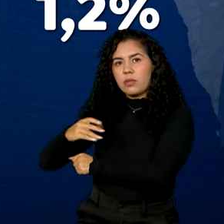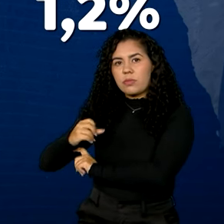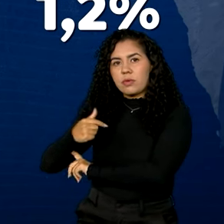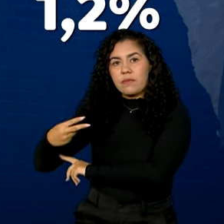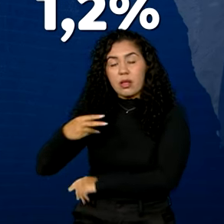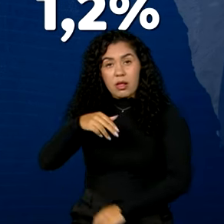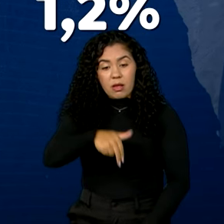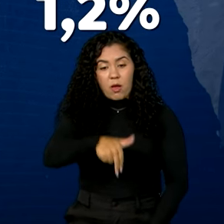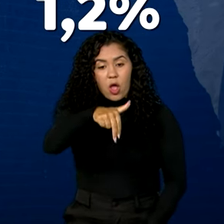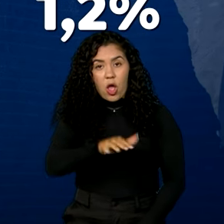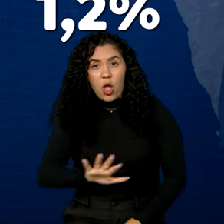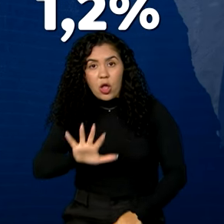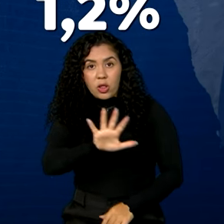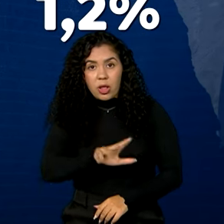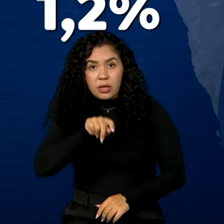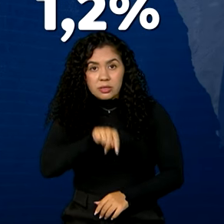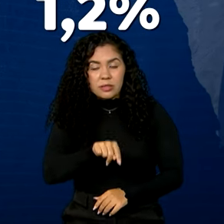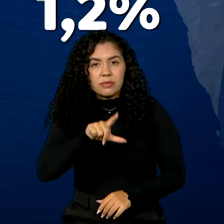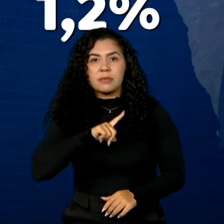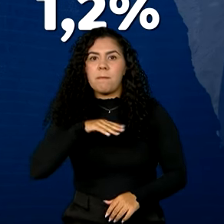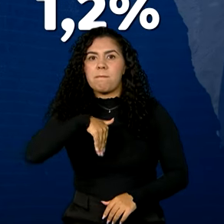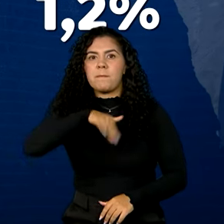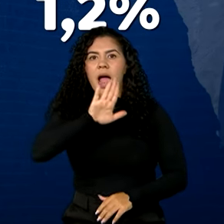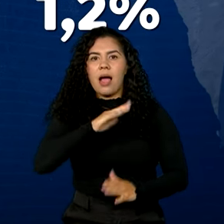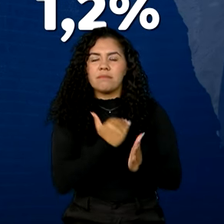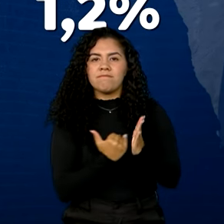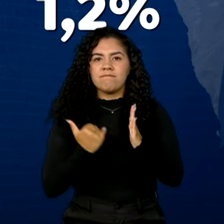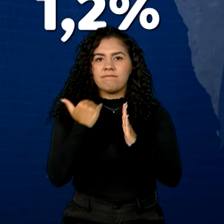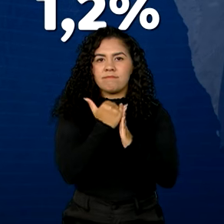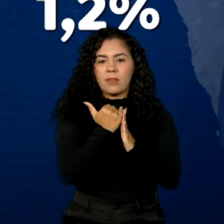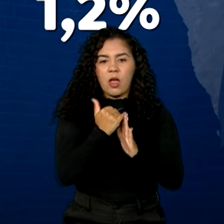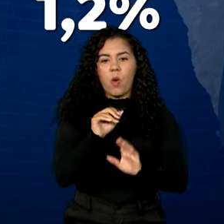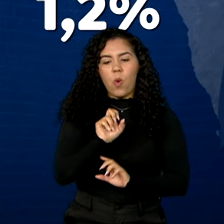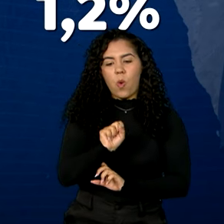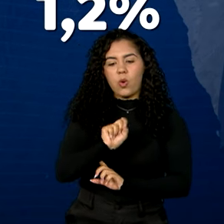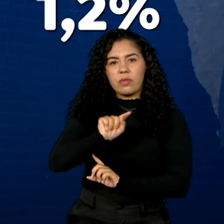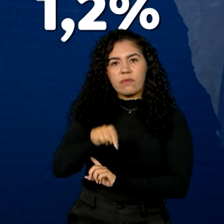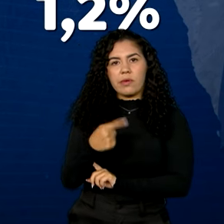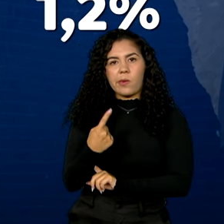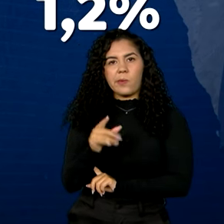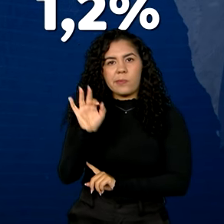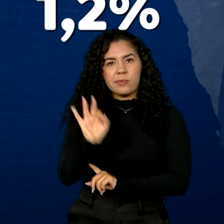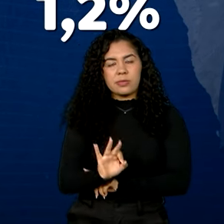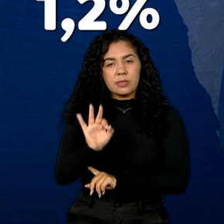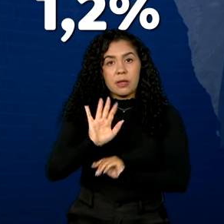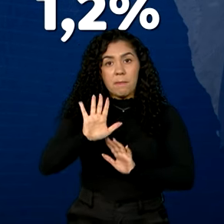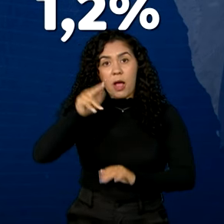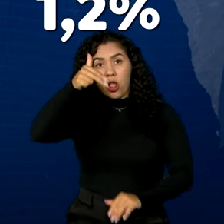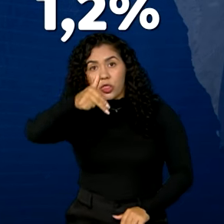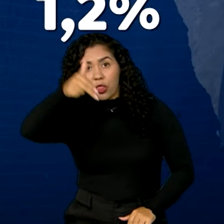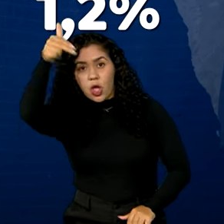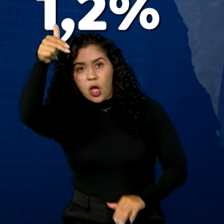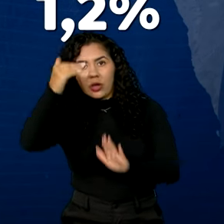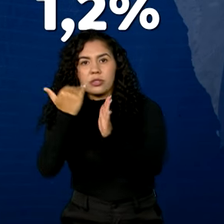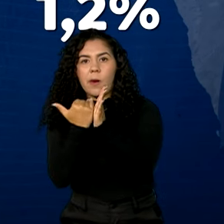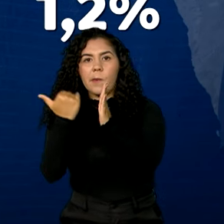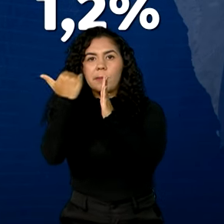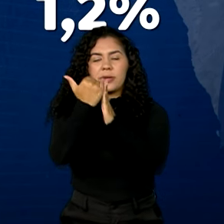nordeste do país registrou a maior alta, de 8,1%. Já a norte, de 3